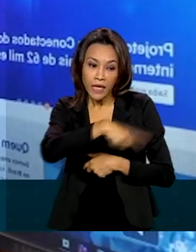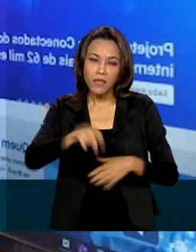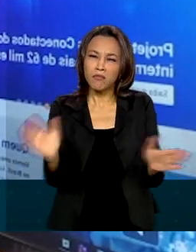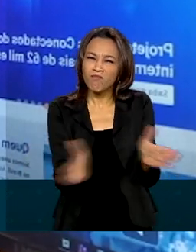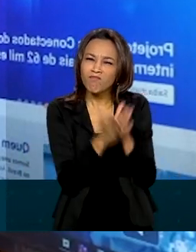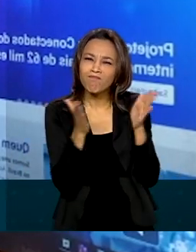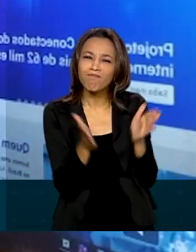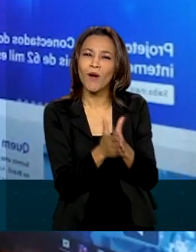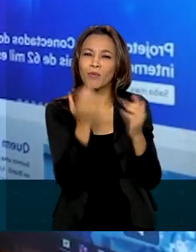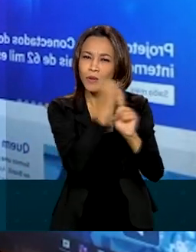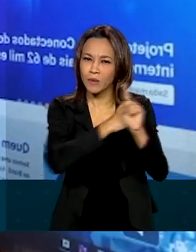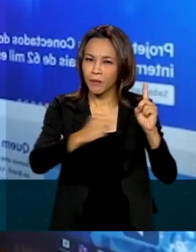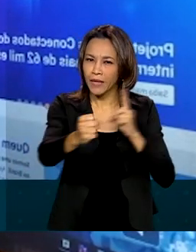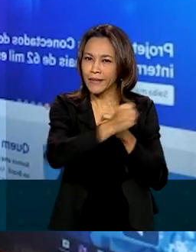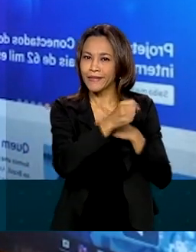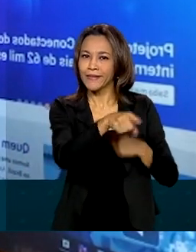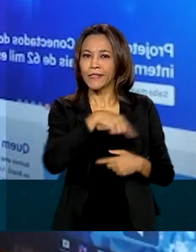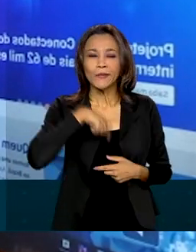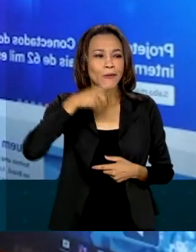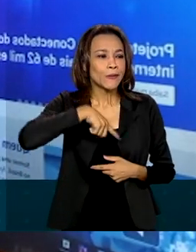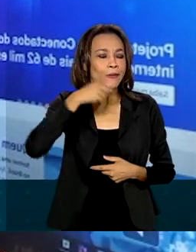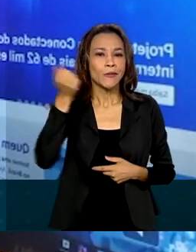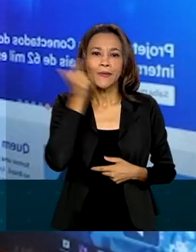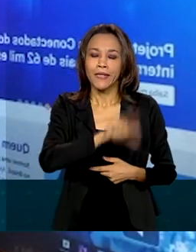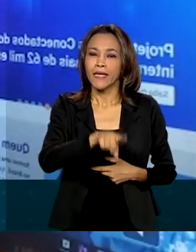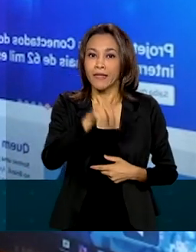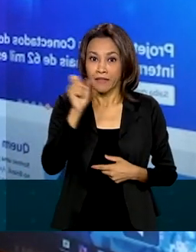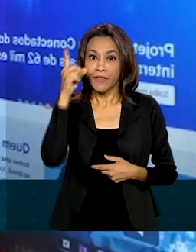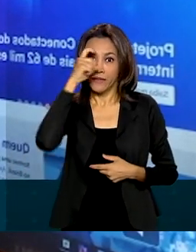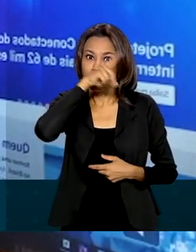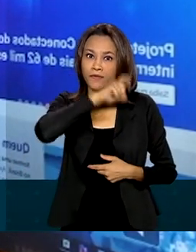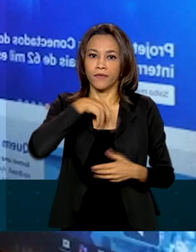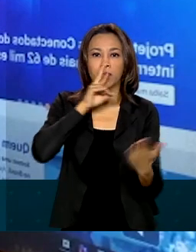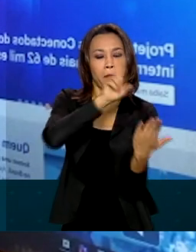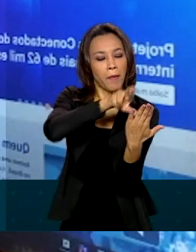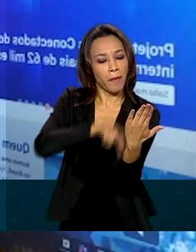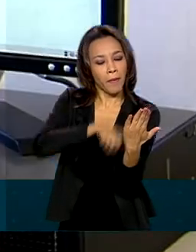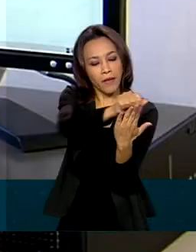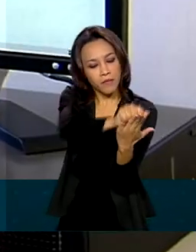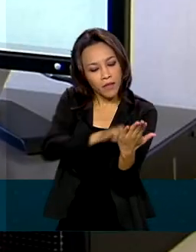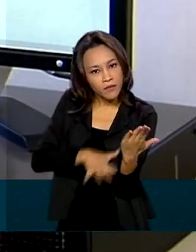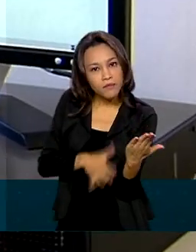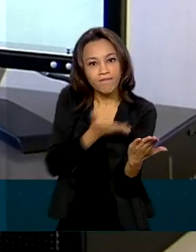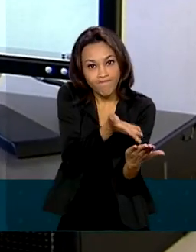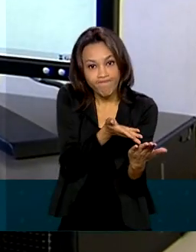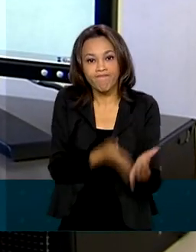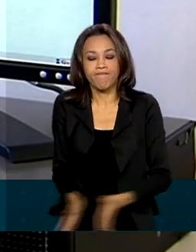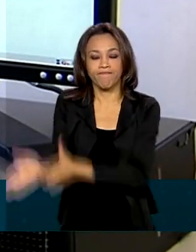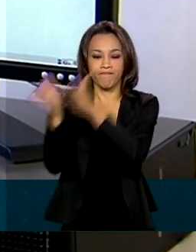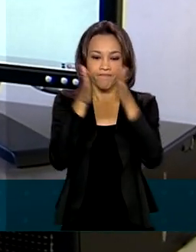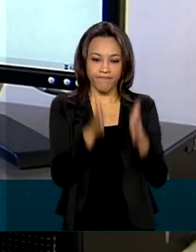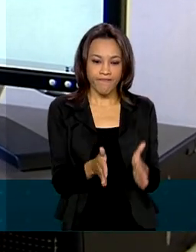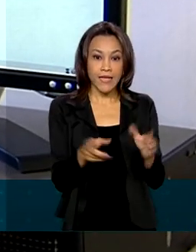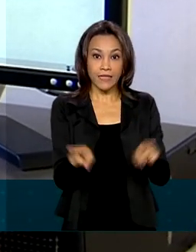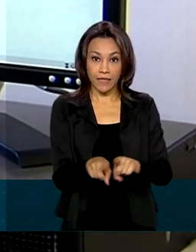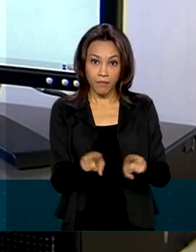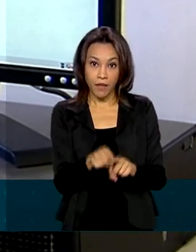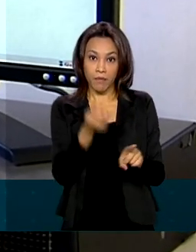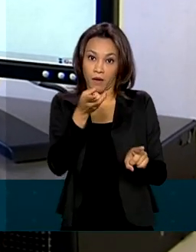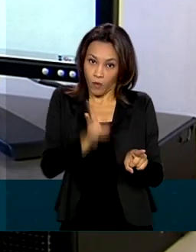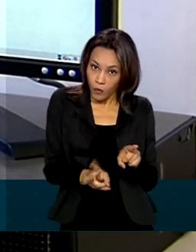socioeconômica, dificultando assim a realização de suas atividades acadêmicas remotamente. Além de possibilitar a